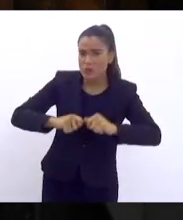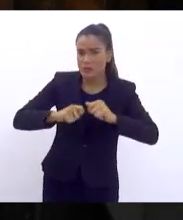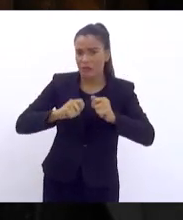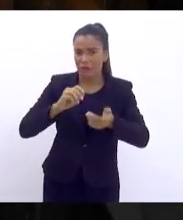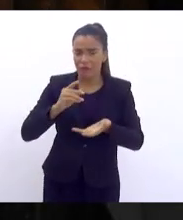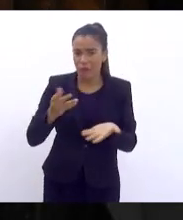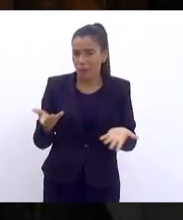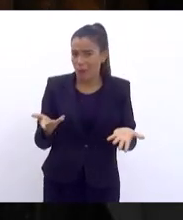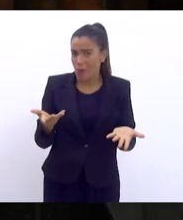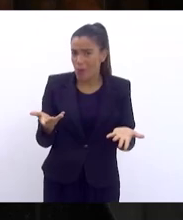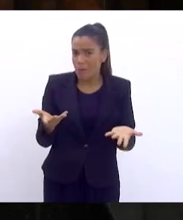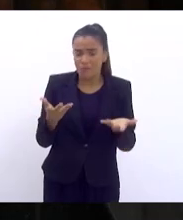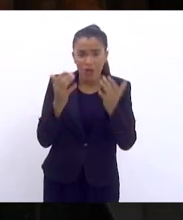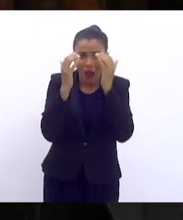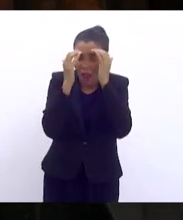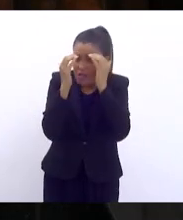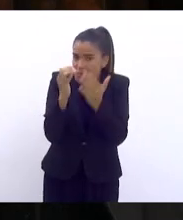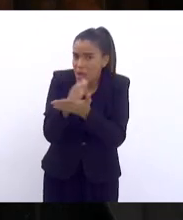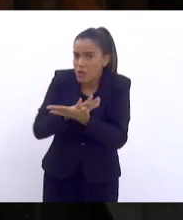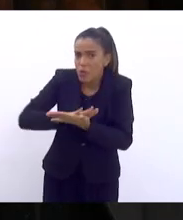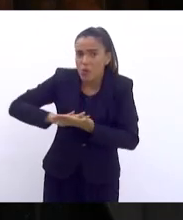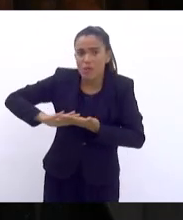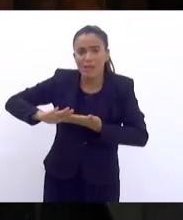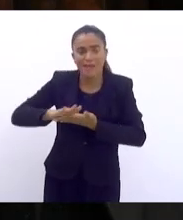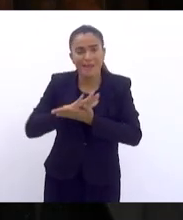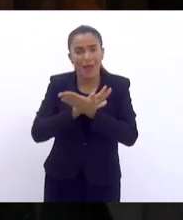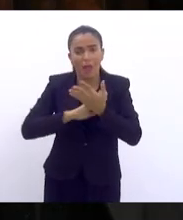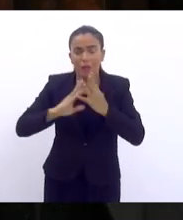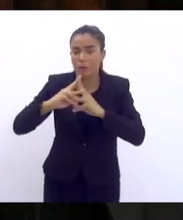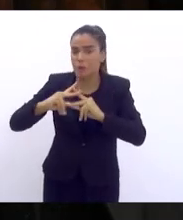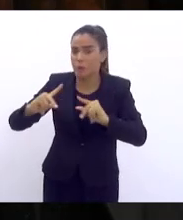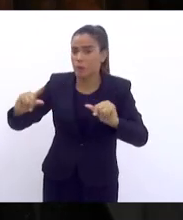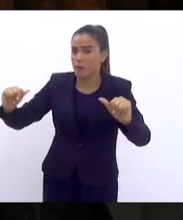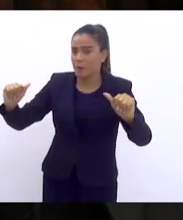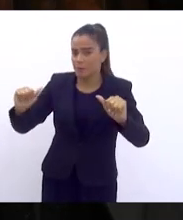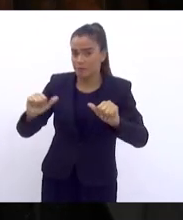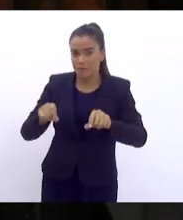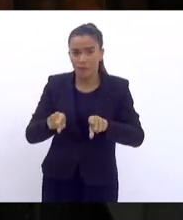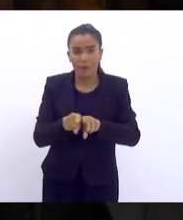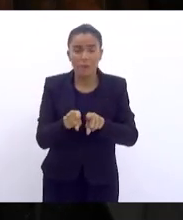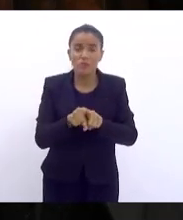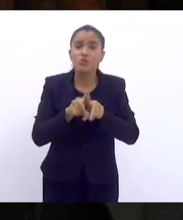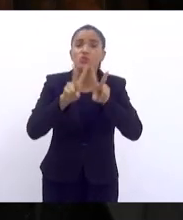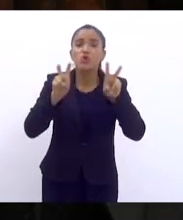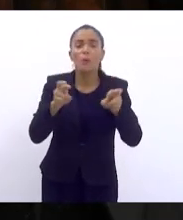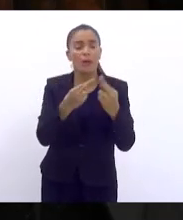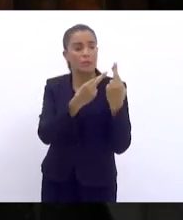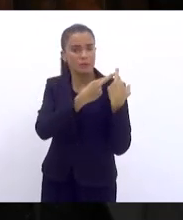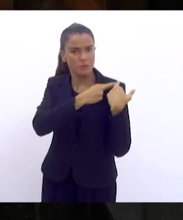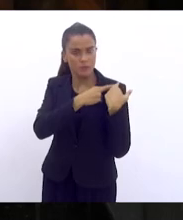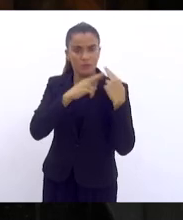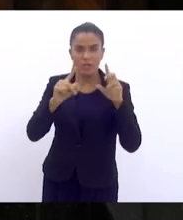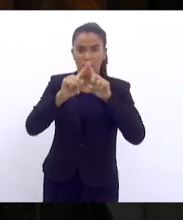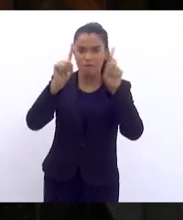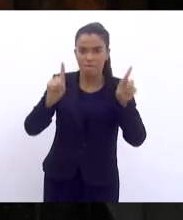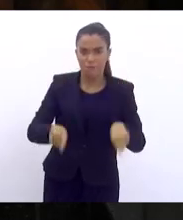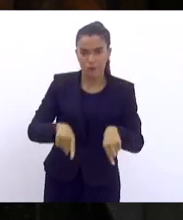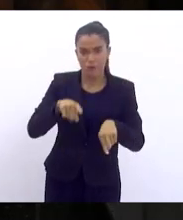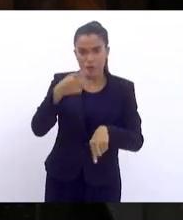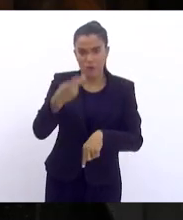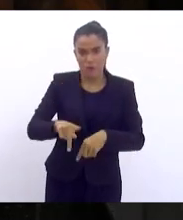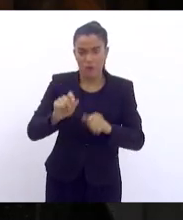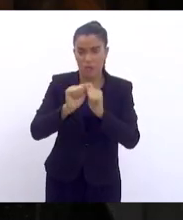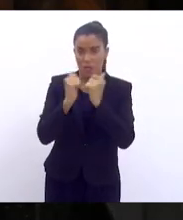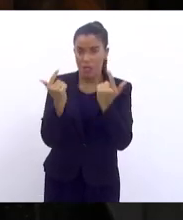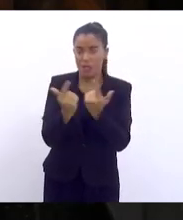Já se perdeu de muito as liturgias dos cargos. E a gente fica